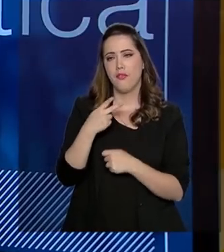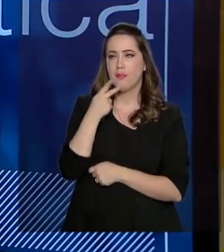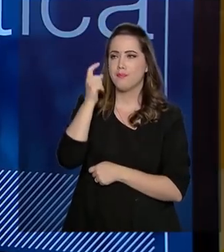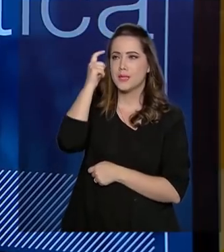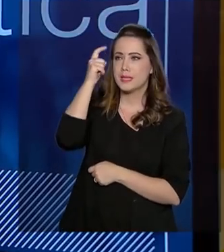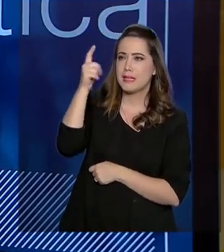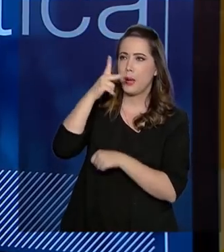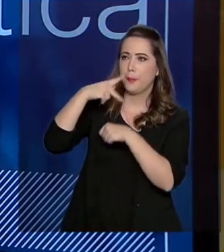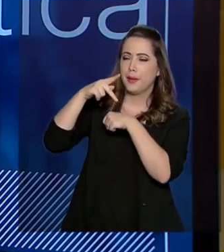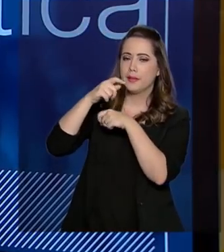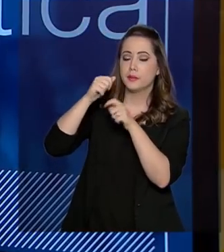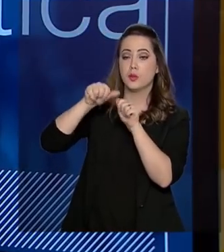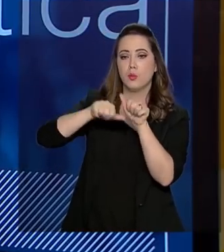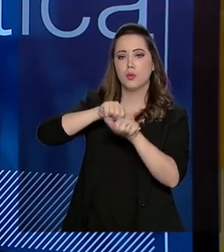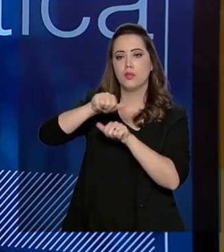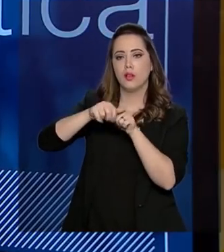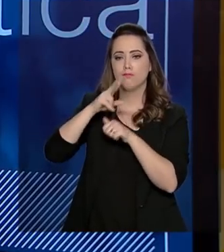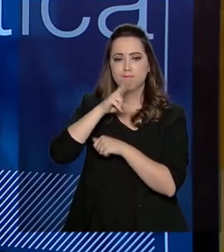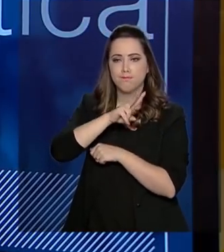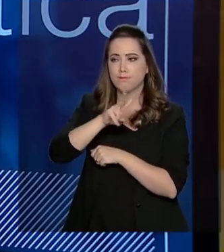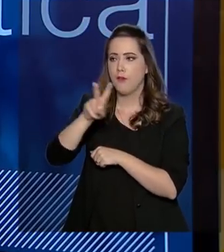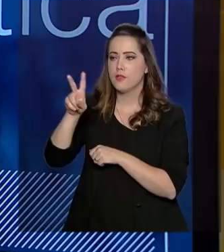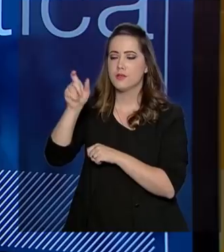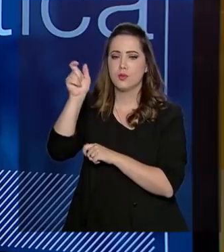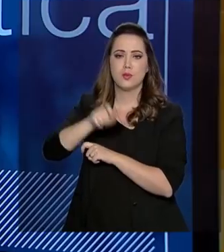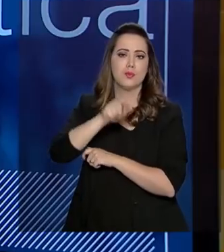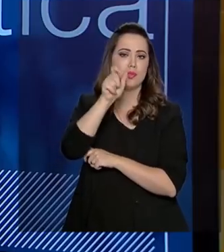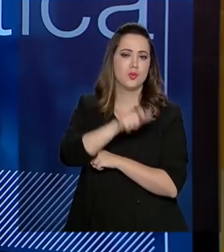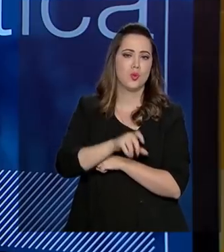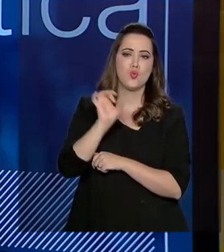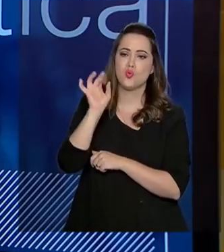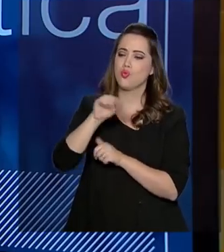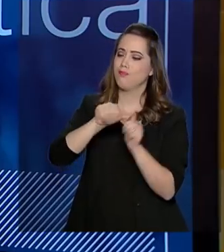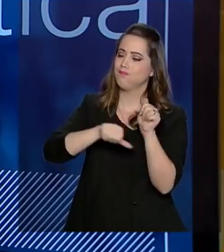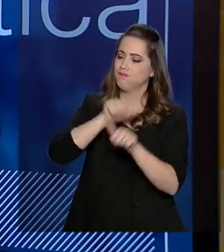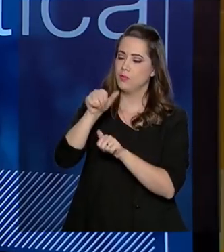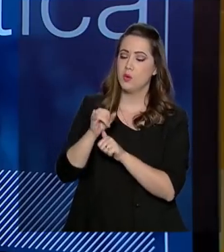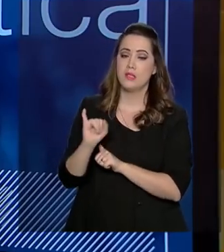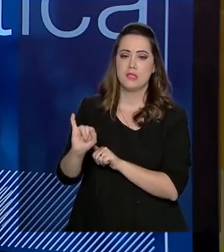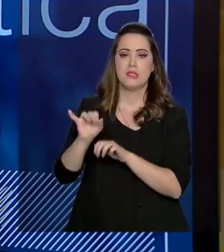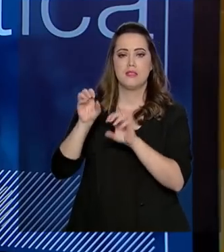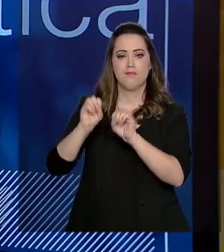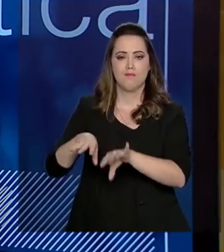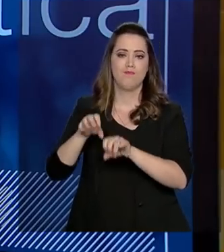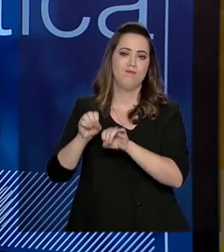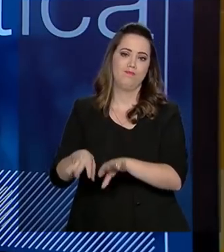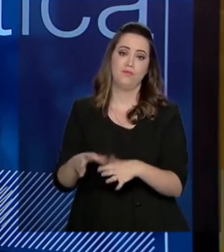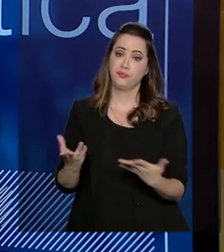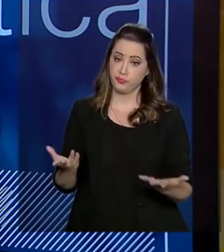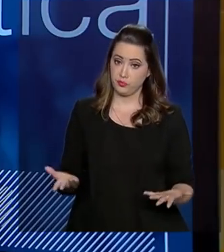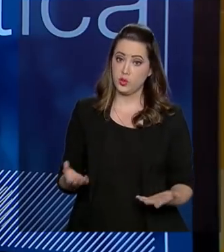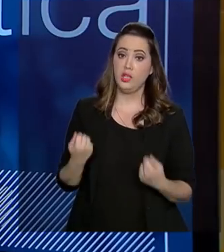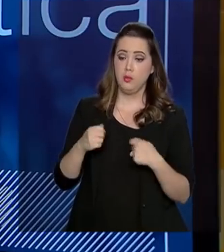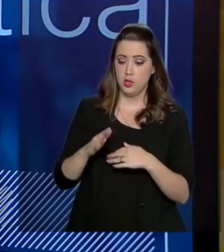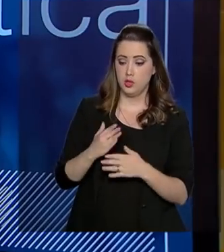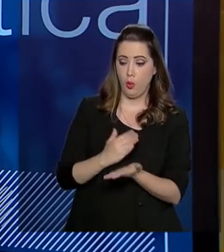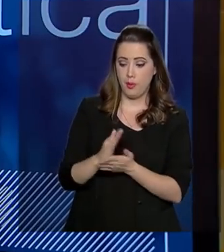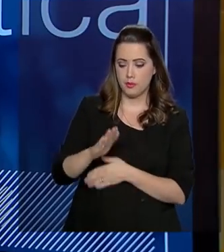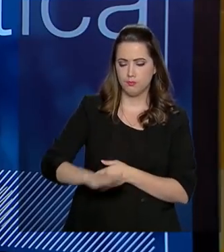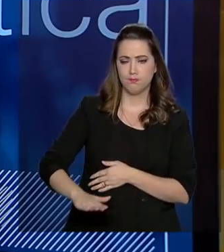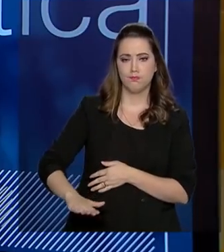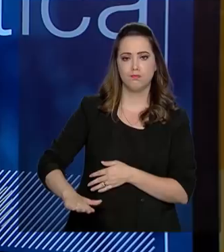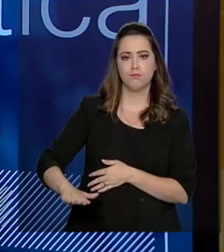a visão das pessoas. E aí só se muda a visão das pessoas por meio da educação. Nós temos que começar nas crianças. A CGU teve essa